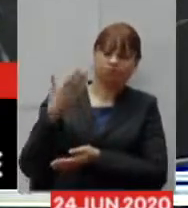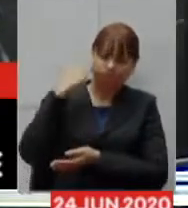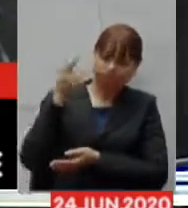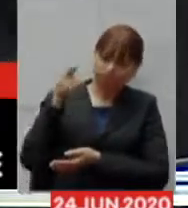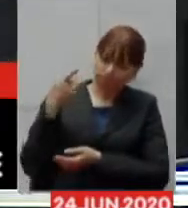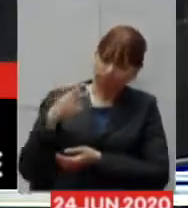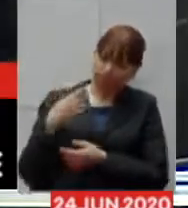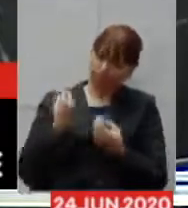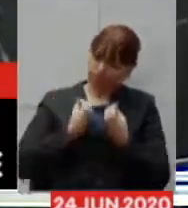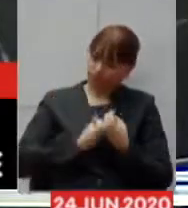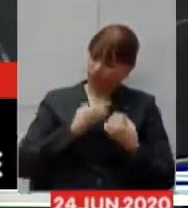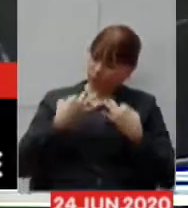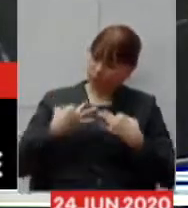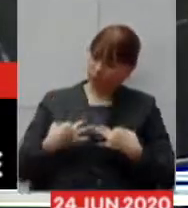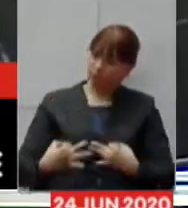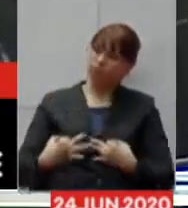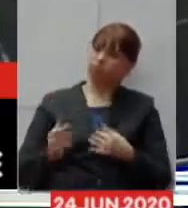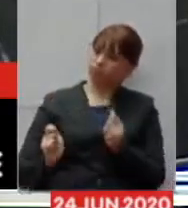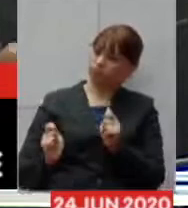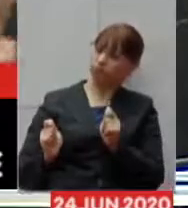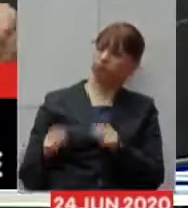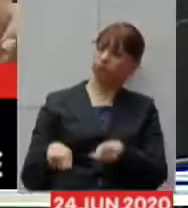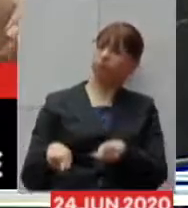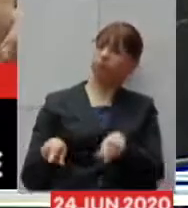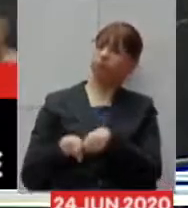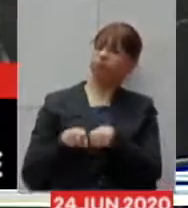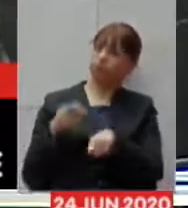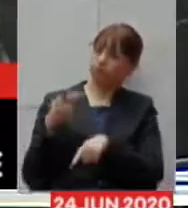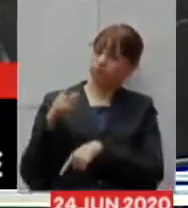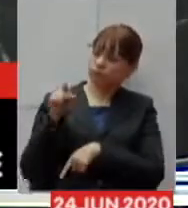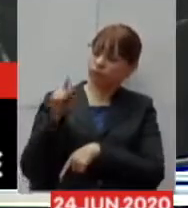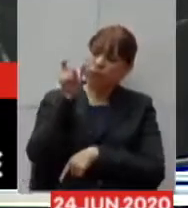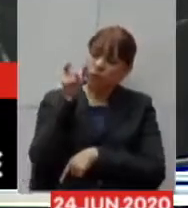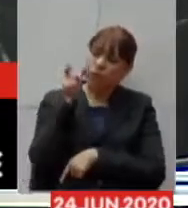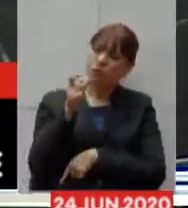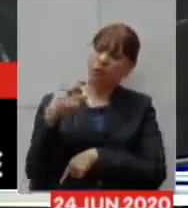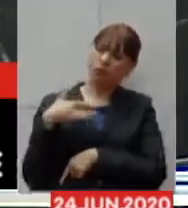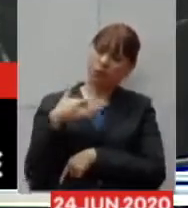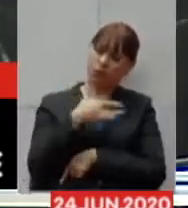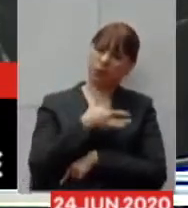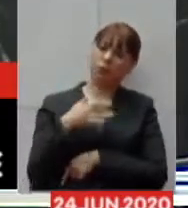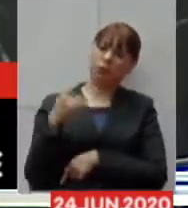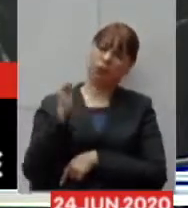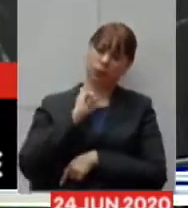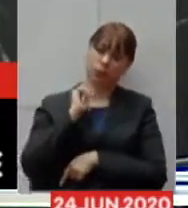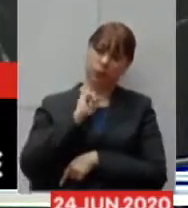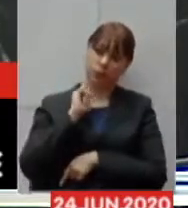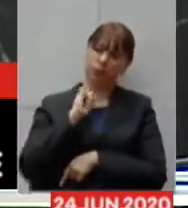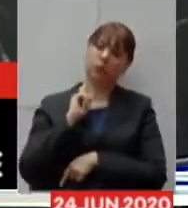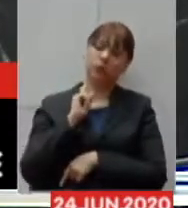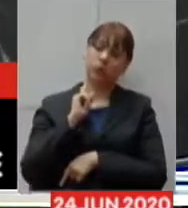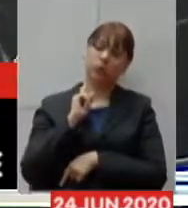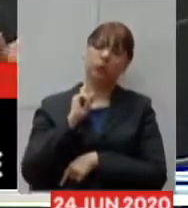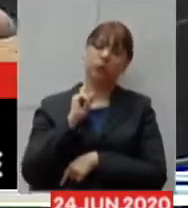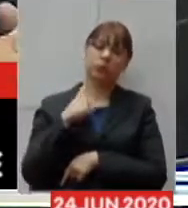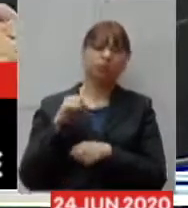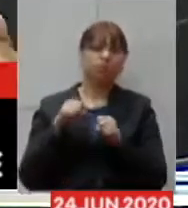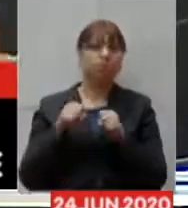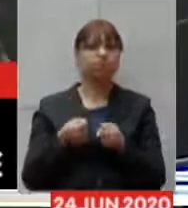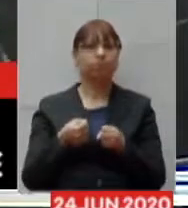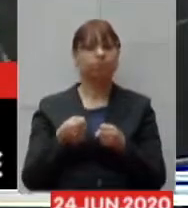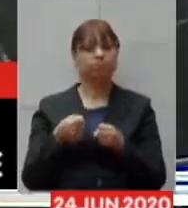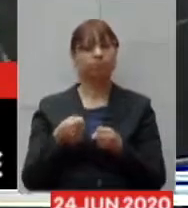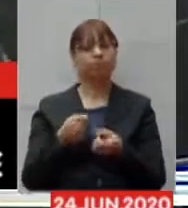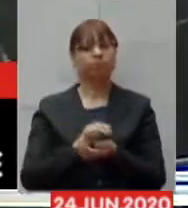da sua competência e do seu interesse pela saúde de Minas Gerais e eu garanto aqui na casa